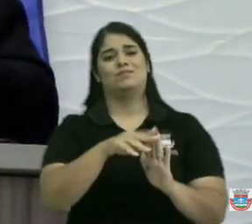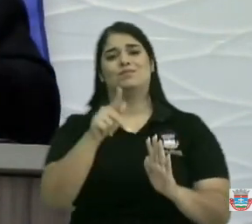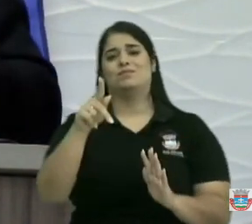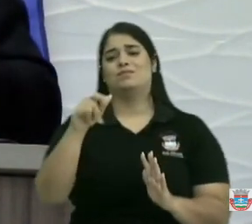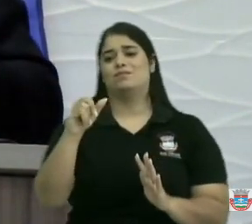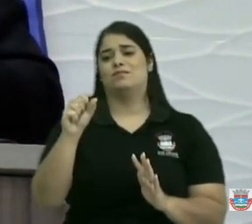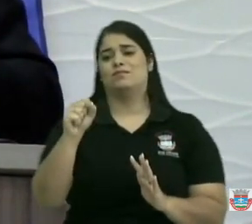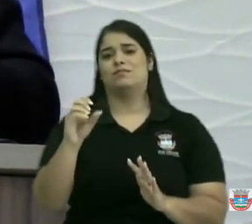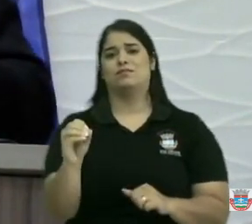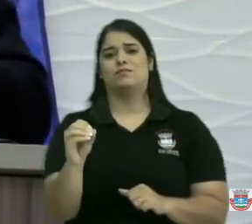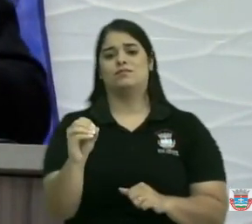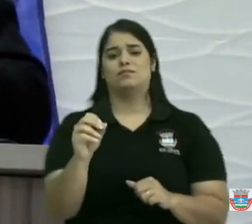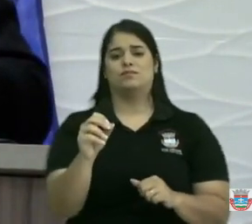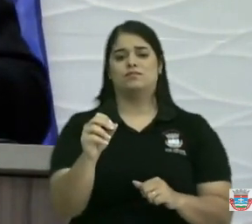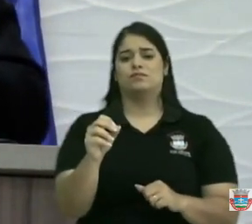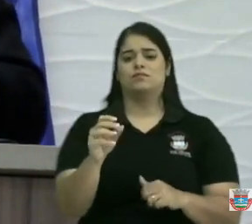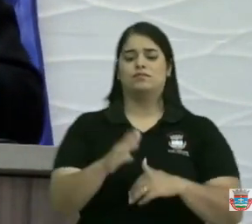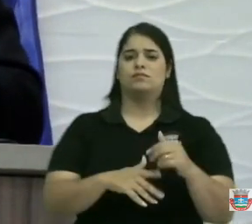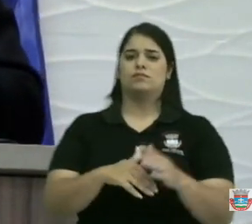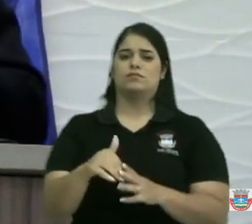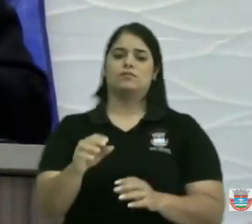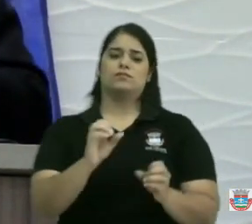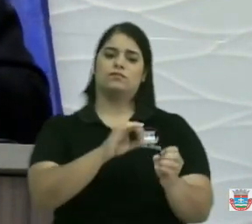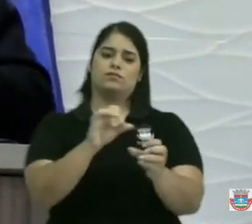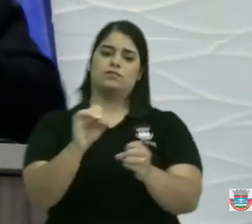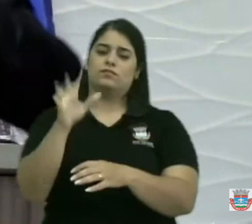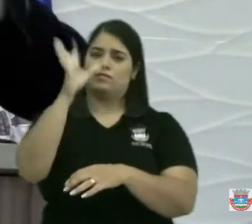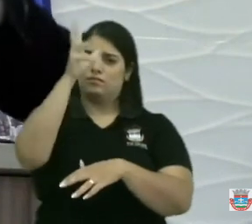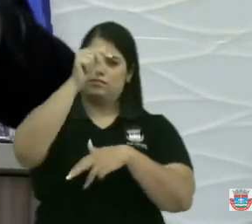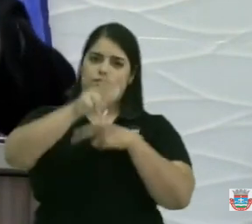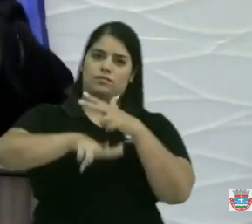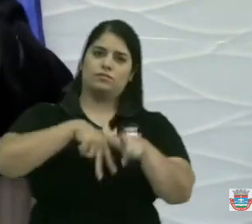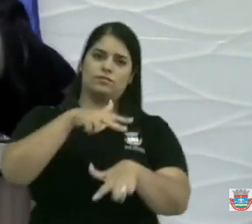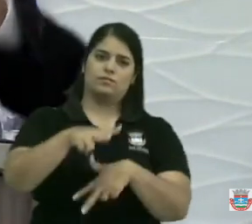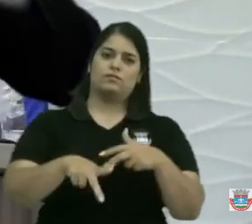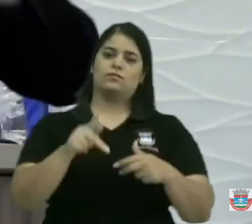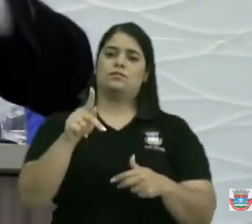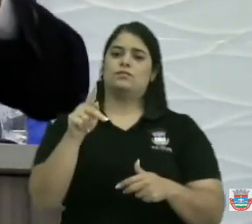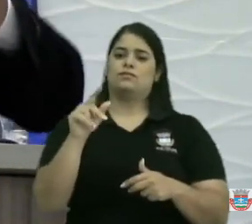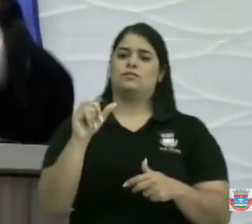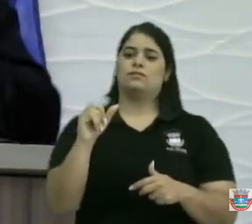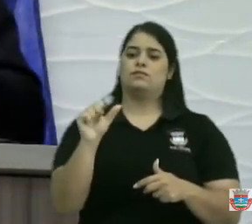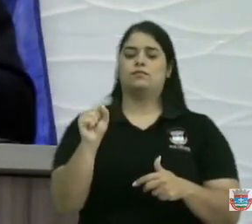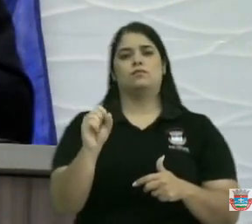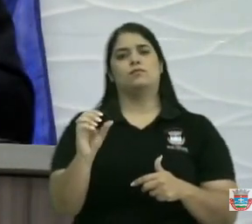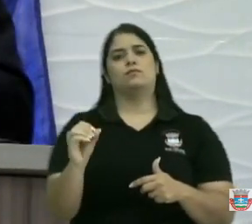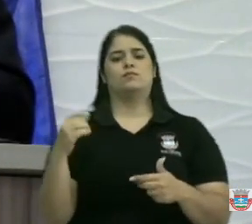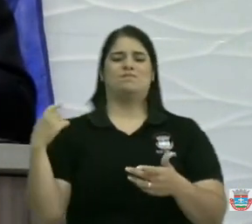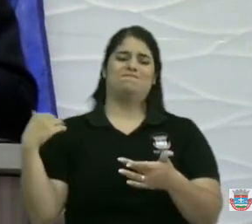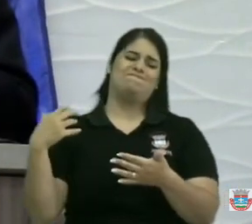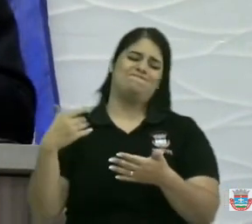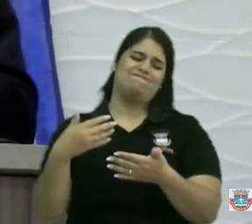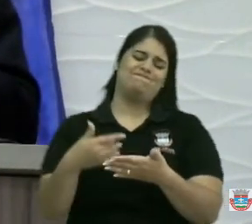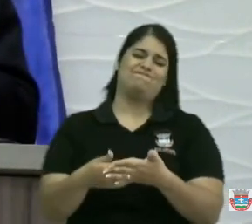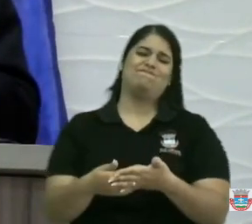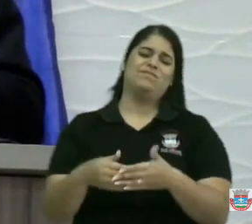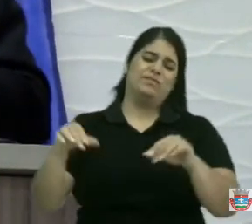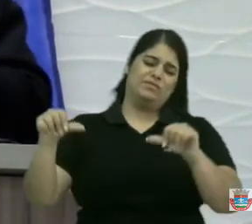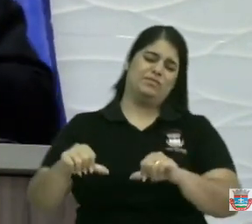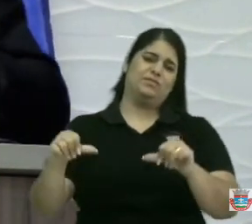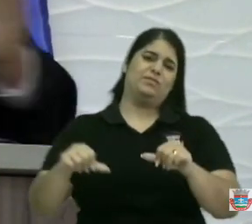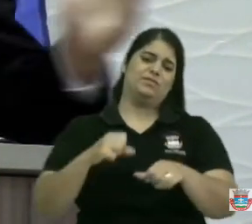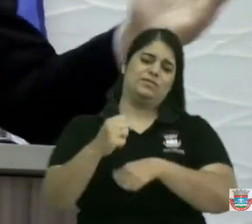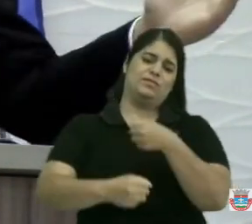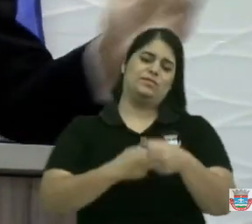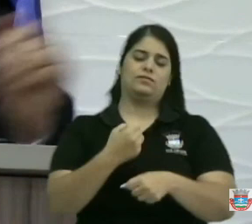profissional de educação de São Beto do Una. ainda é o piso o piso e com a carreira defasada de 2022.